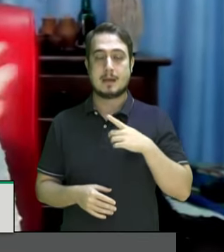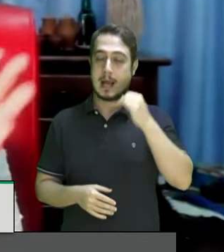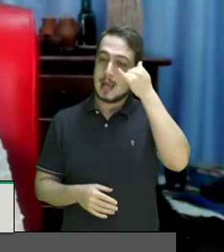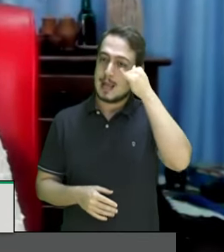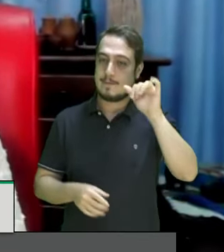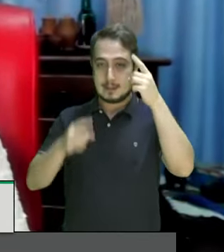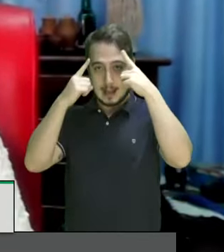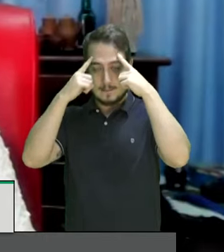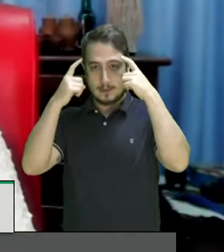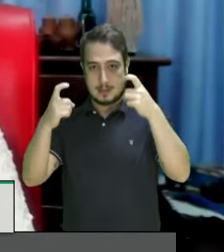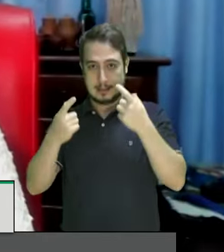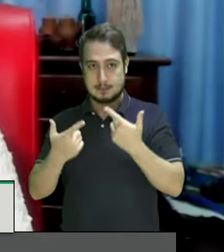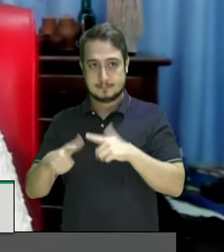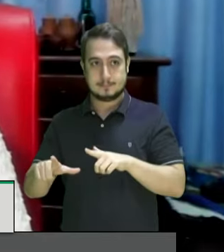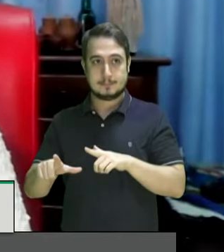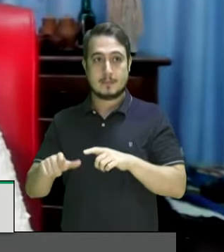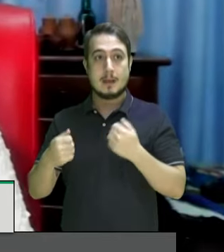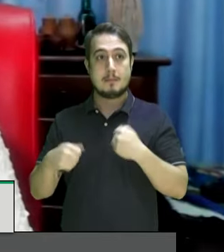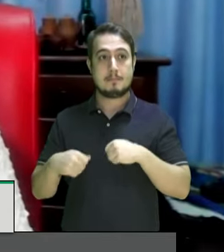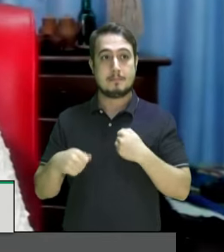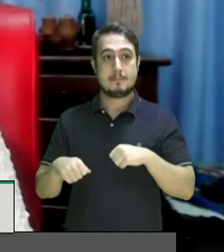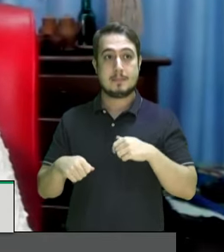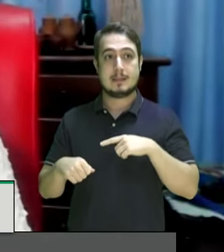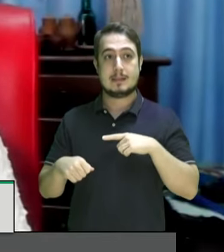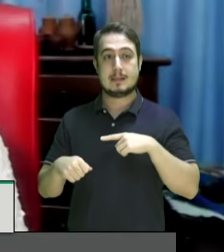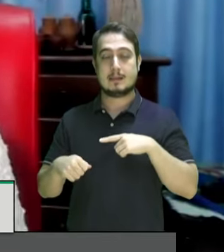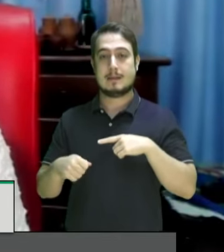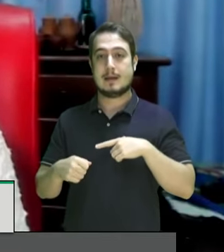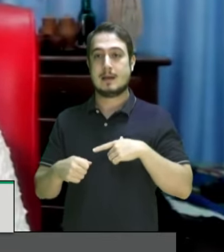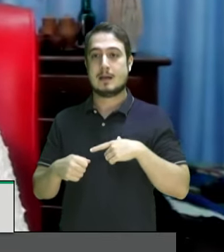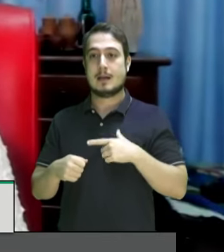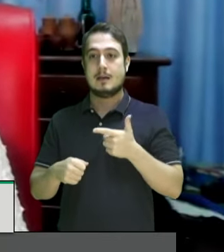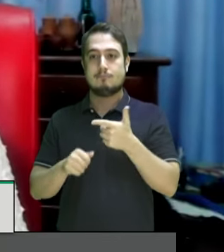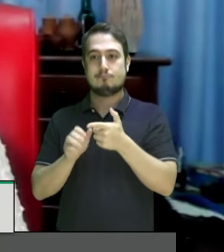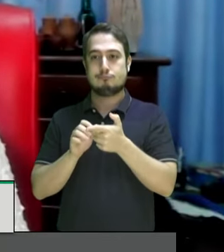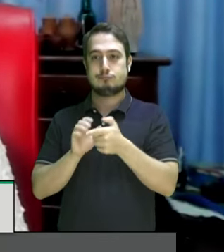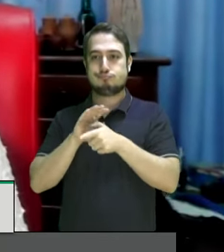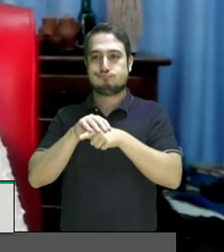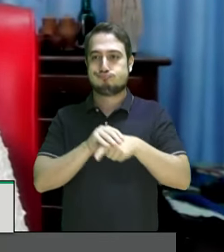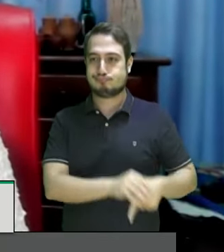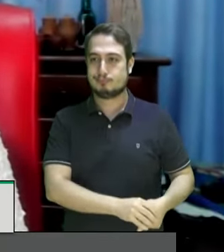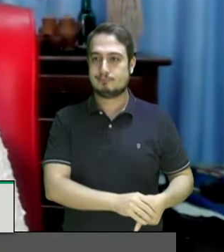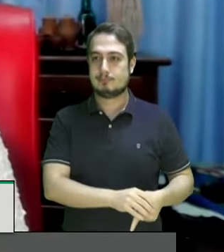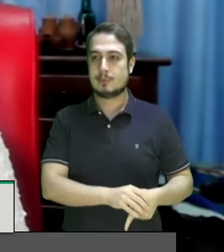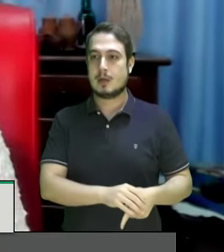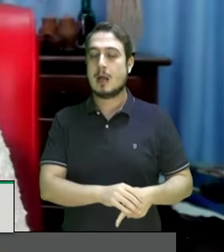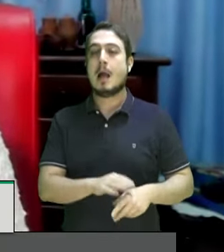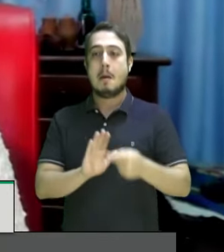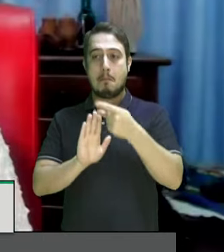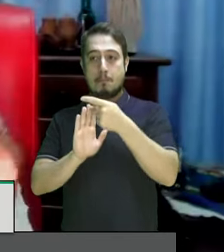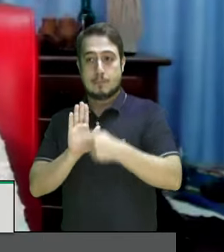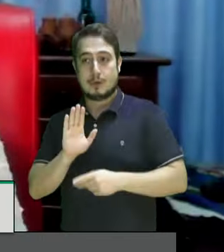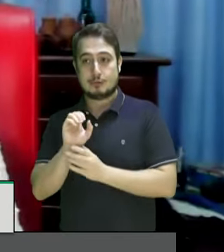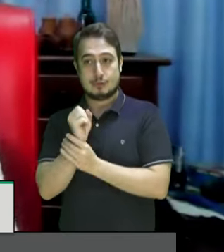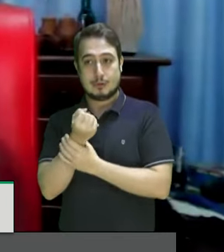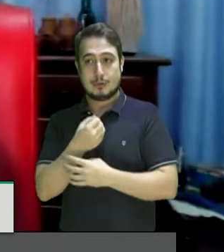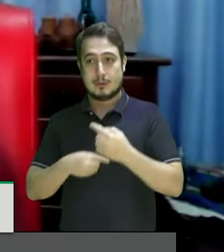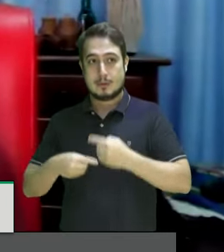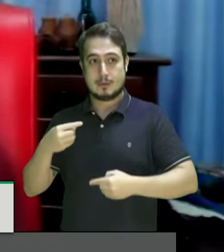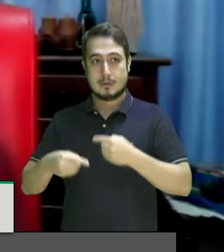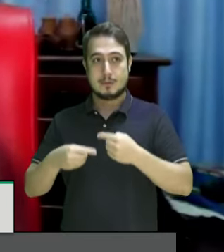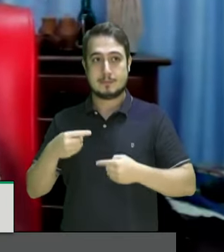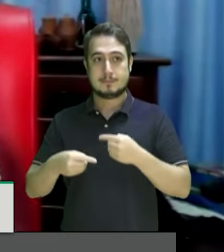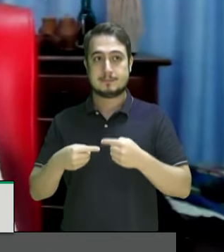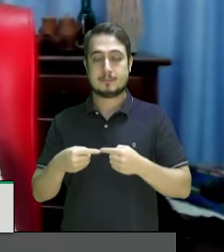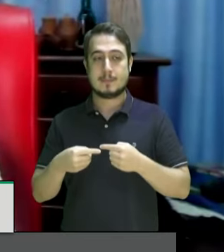contra as pessoas precisa haver um desarmamento da sociedade preparar um projeto de segurança pública e não isso que